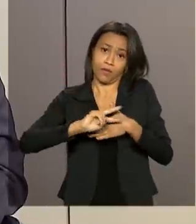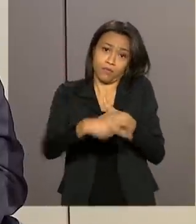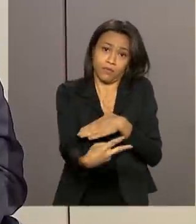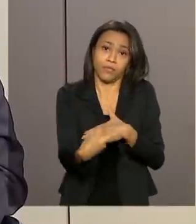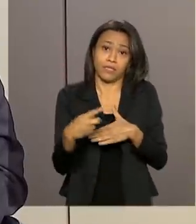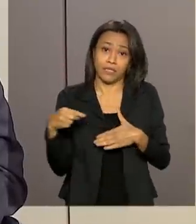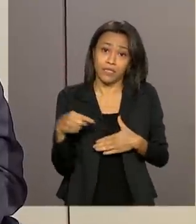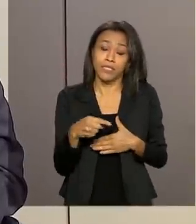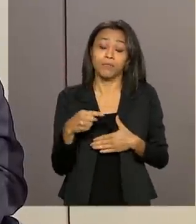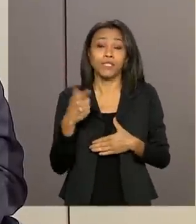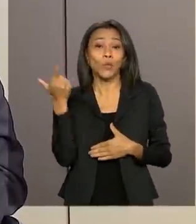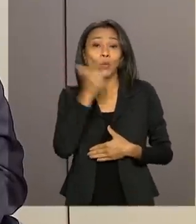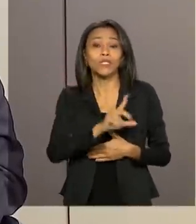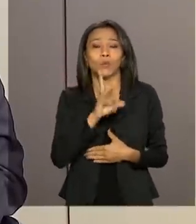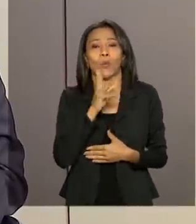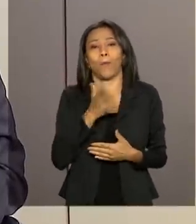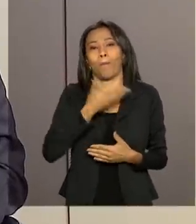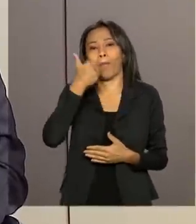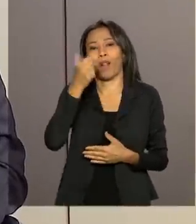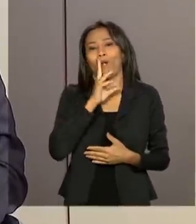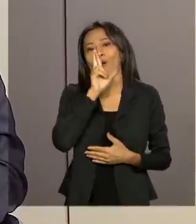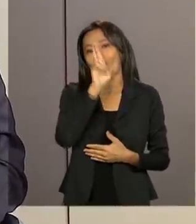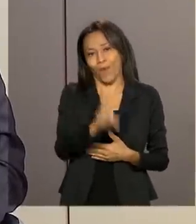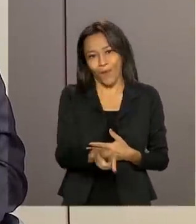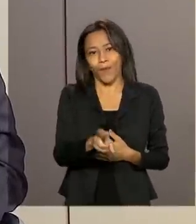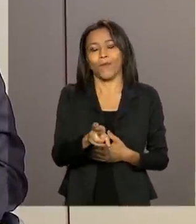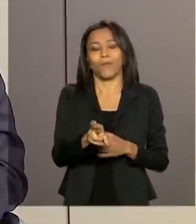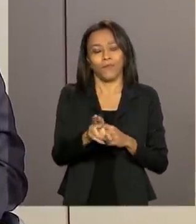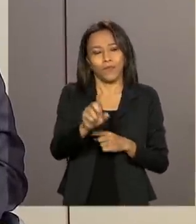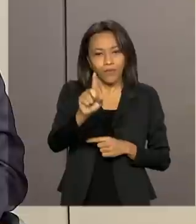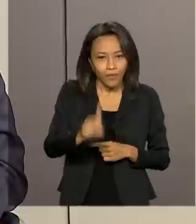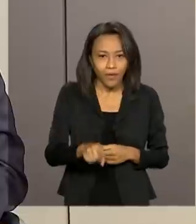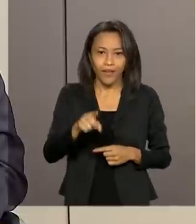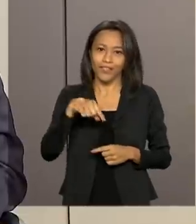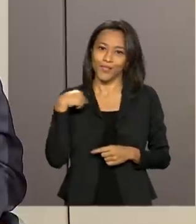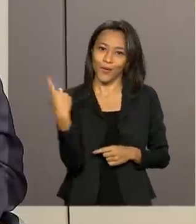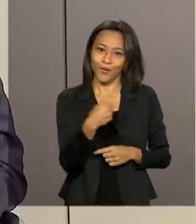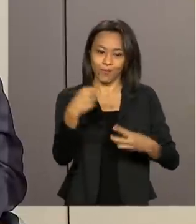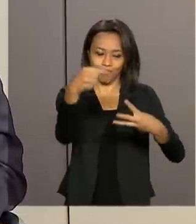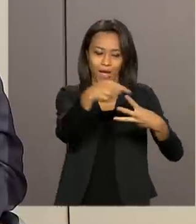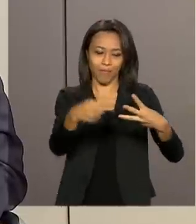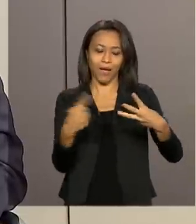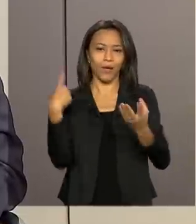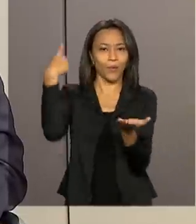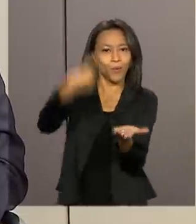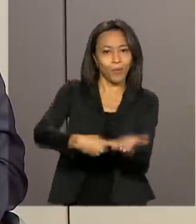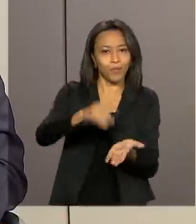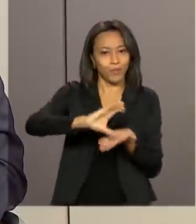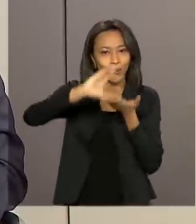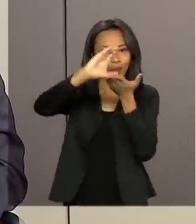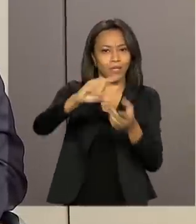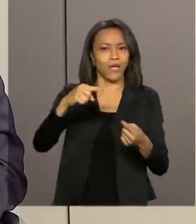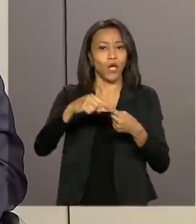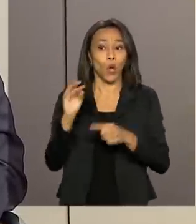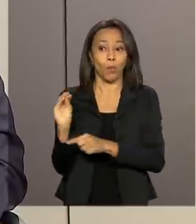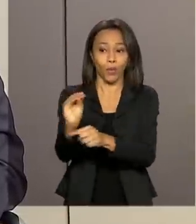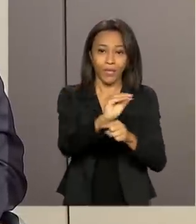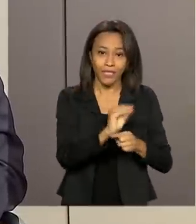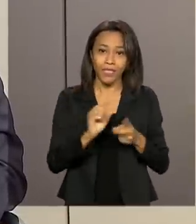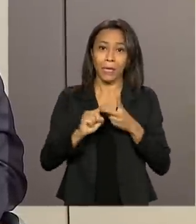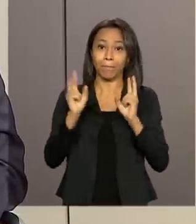a gente obtém o melhor resultado dentro daquilo que são os três vetores da missão do Conselho, de proteger,